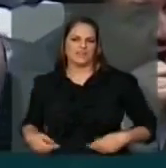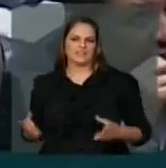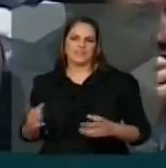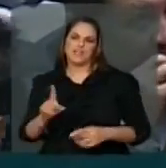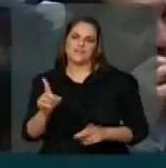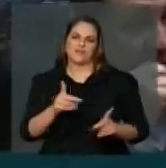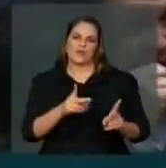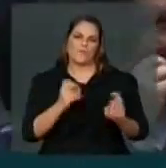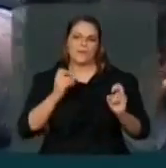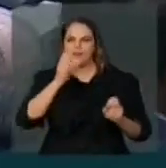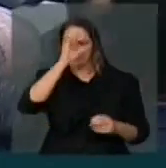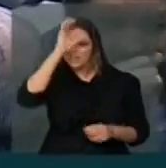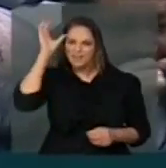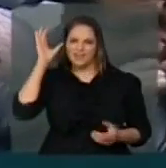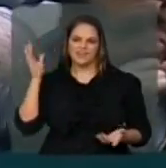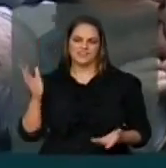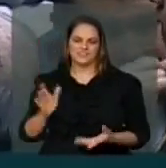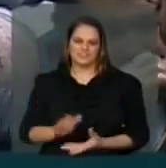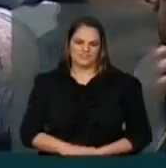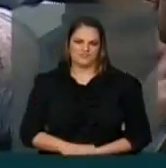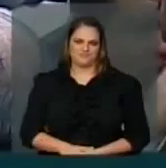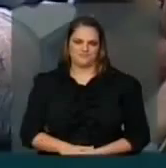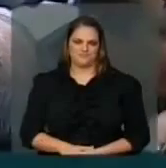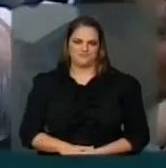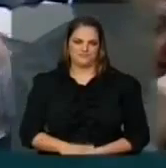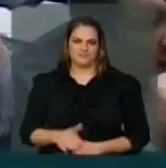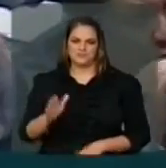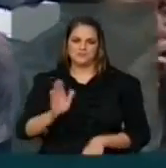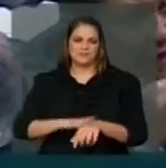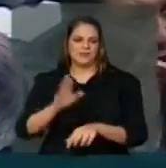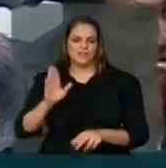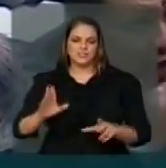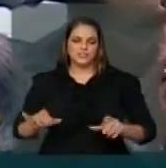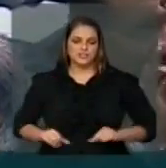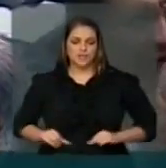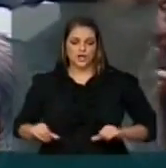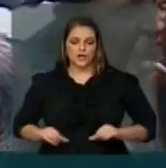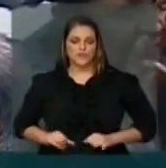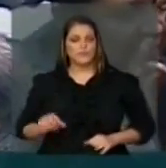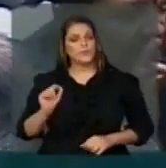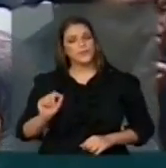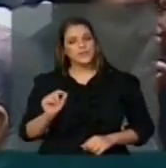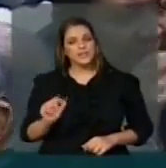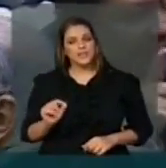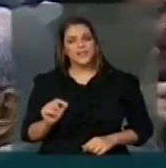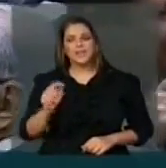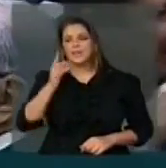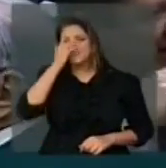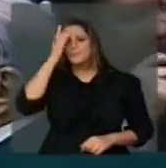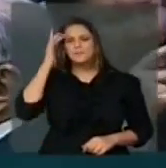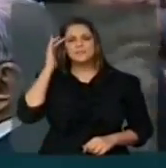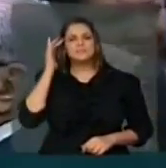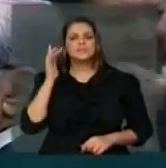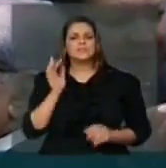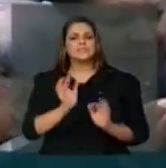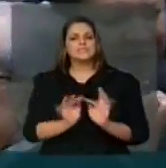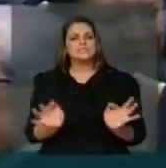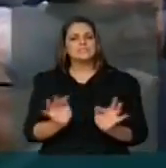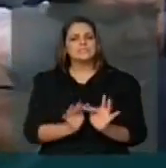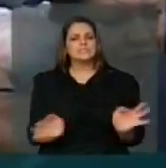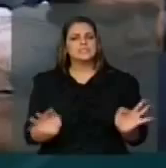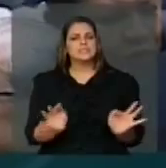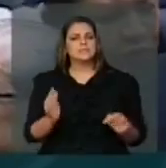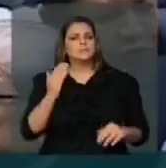os clientes dos bancos. E aqueles que mais sofrem são os pequenos correntistas. Porque os grandes